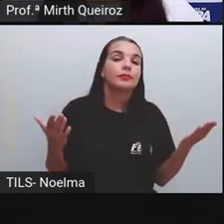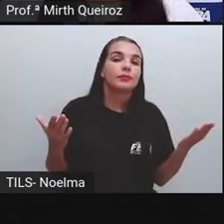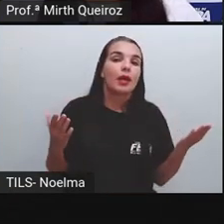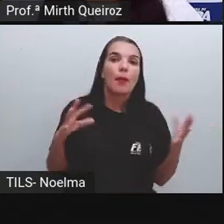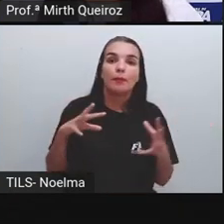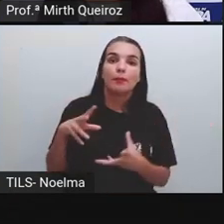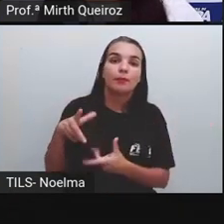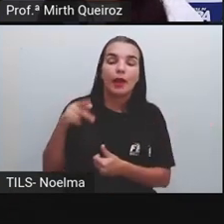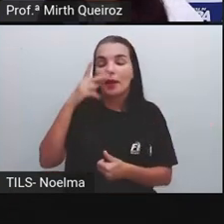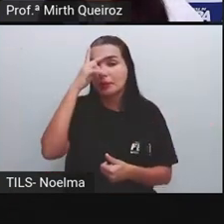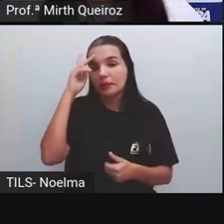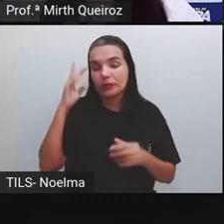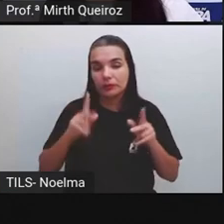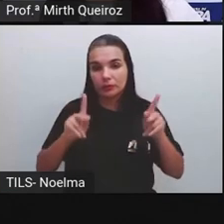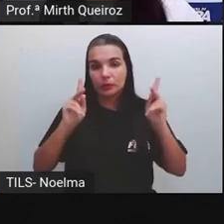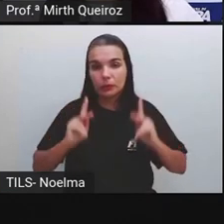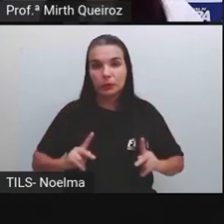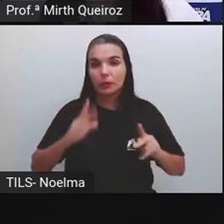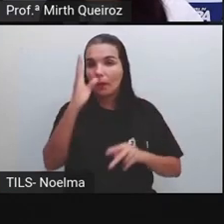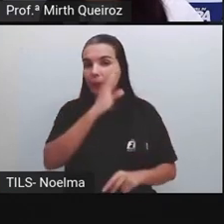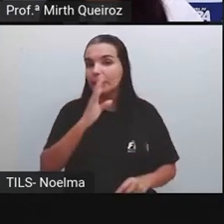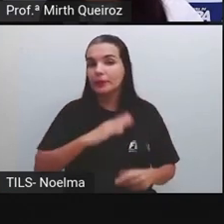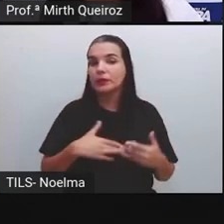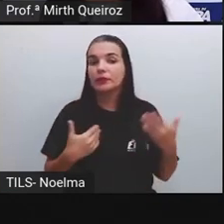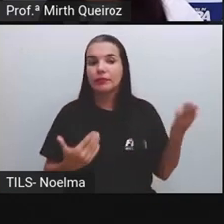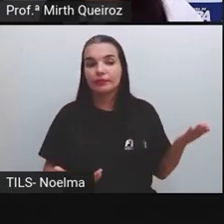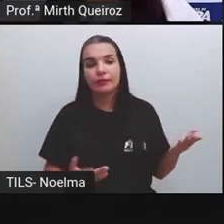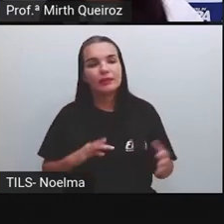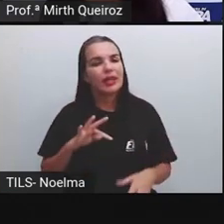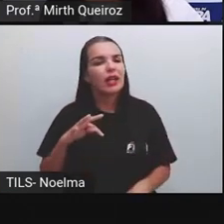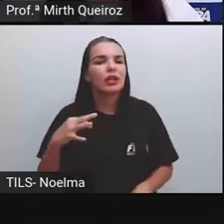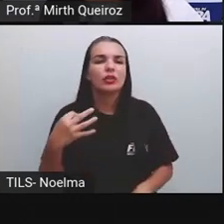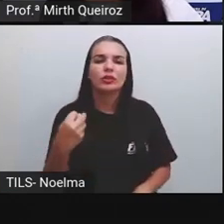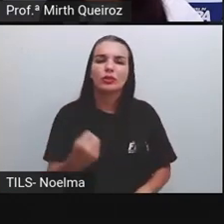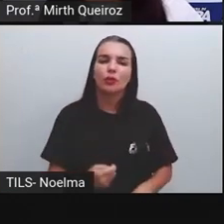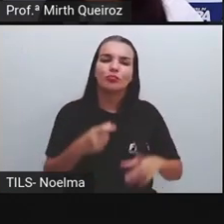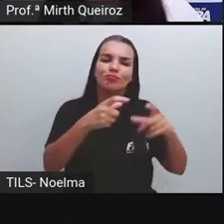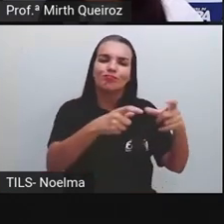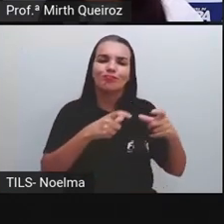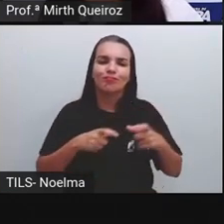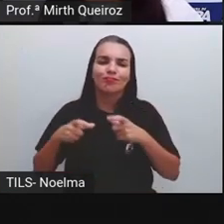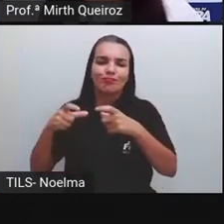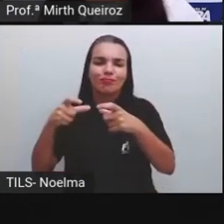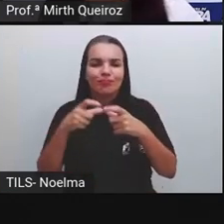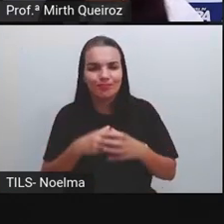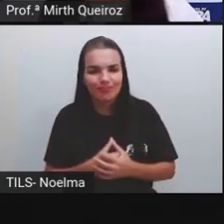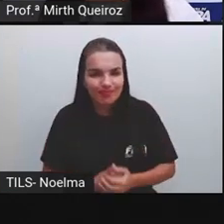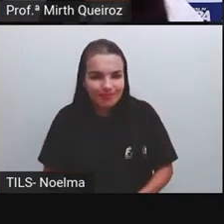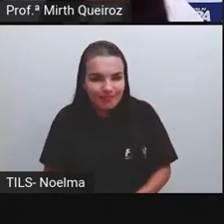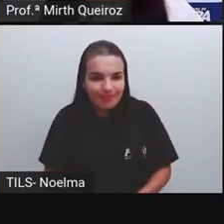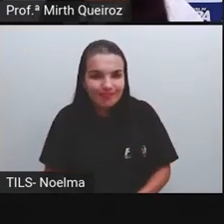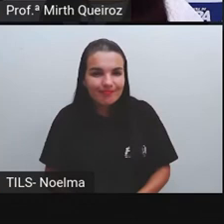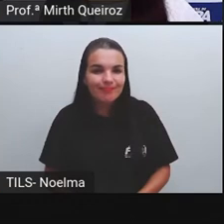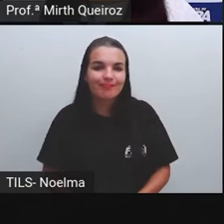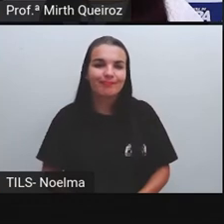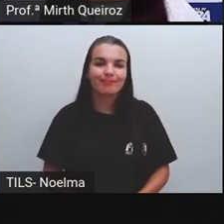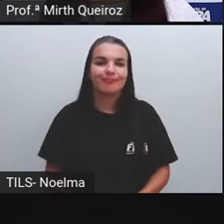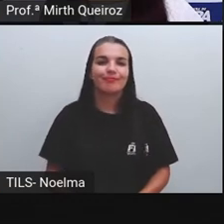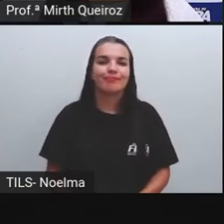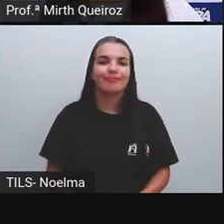pela população brasileira? Em todas as situações aí, exceto fora das regiões